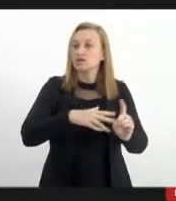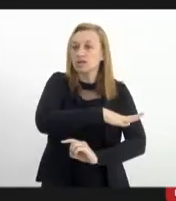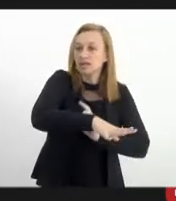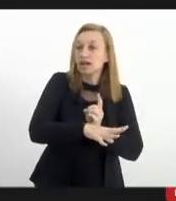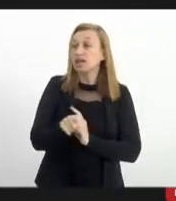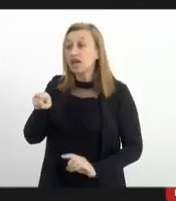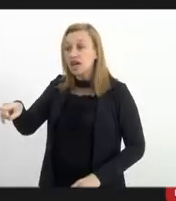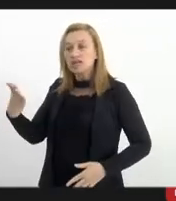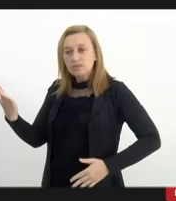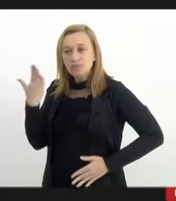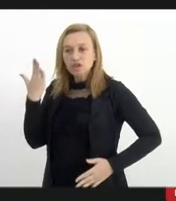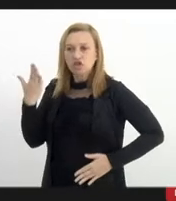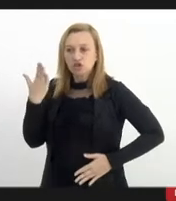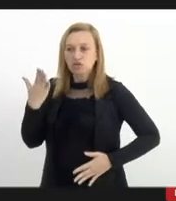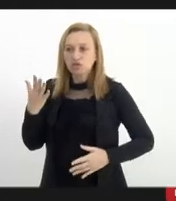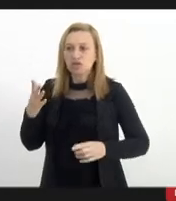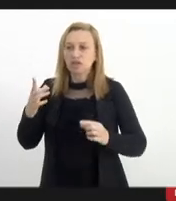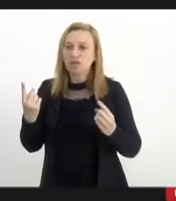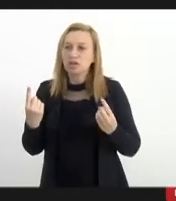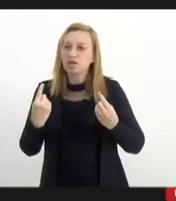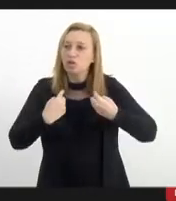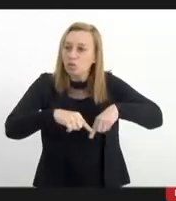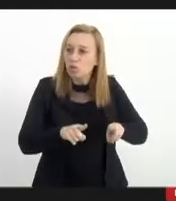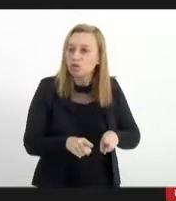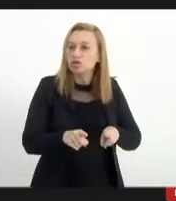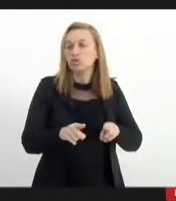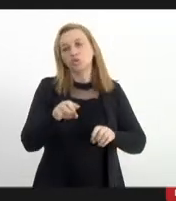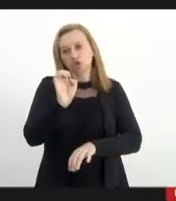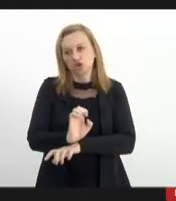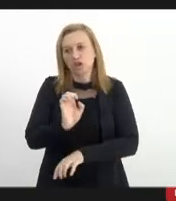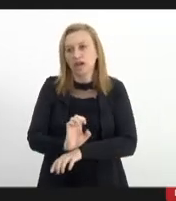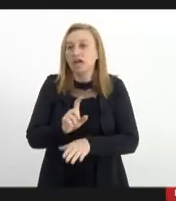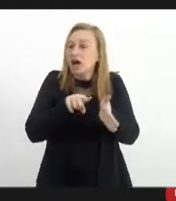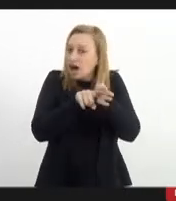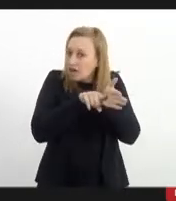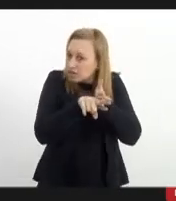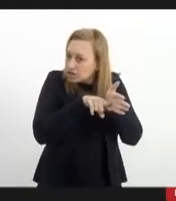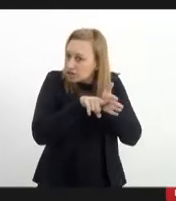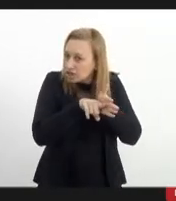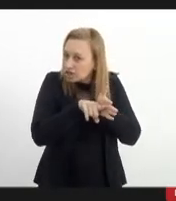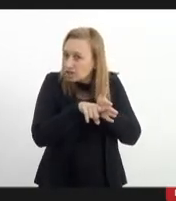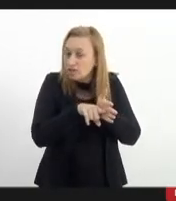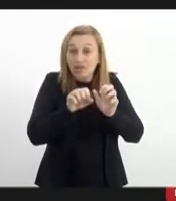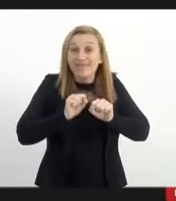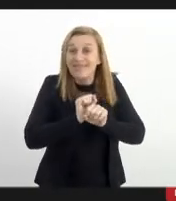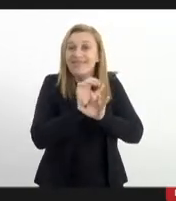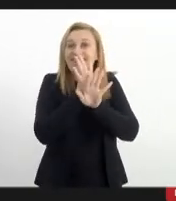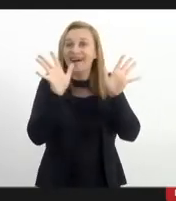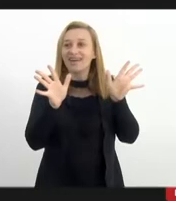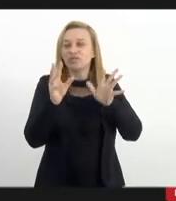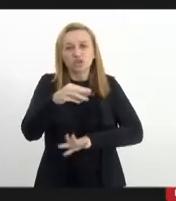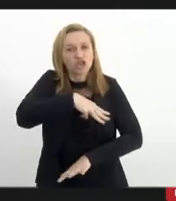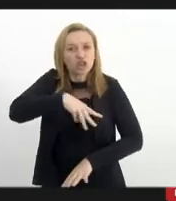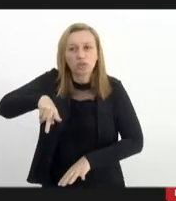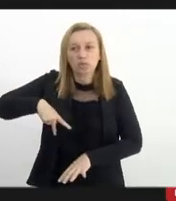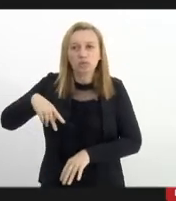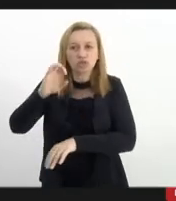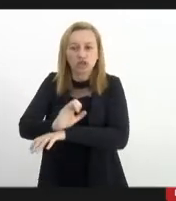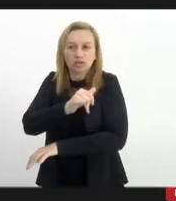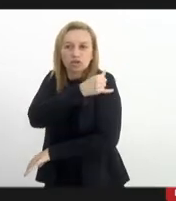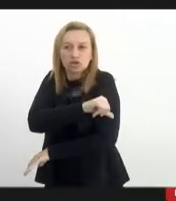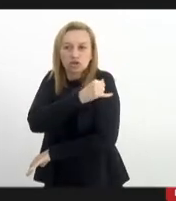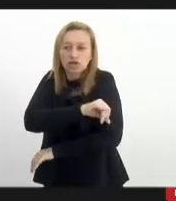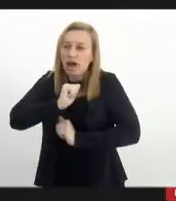criminosos que tentaram, de alguma forma, enfrentar o Estado. A investigação foi absolutamente cristalina. O Ministério Público do Estado do Rio de Janeiro